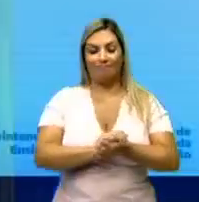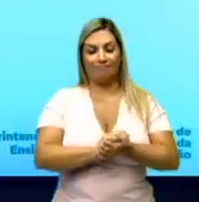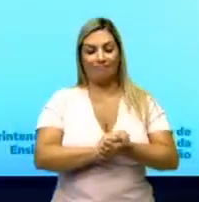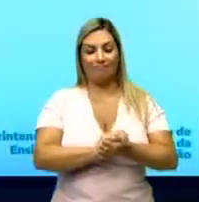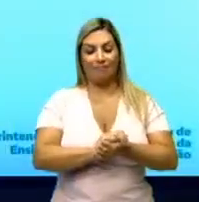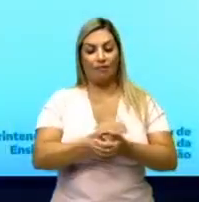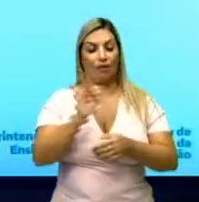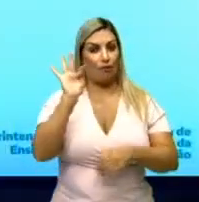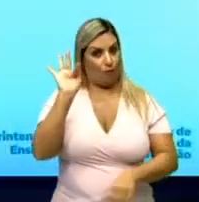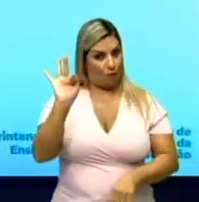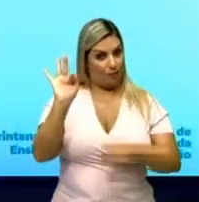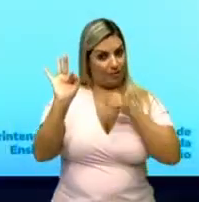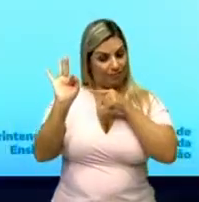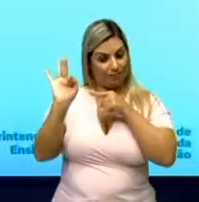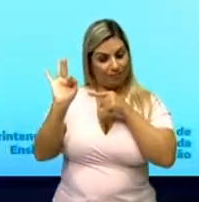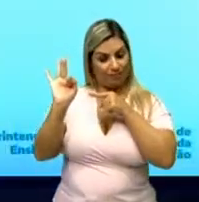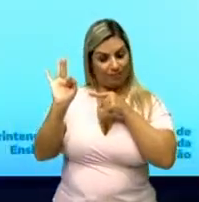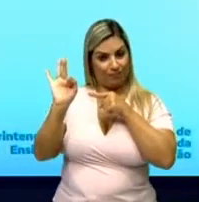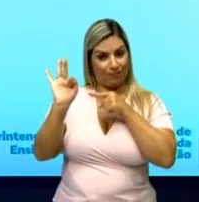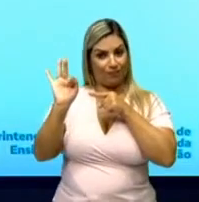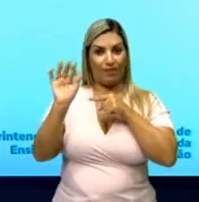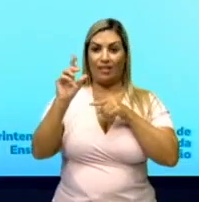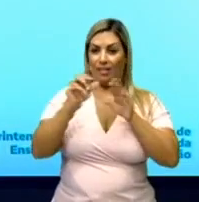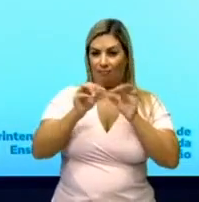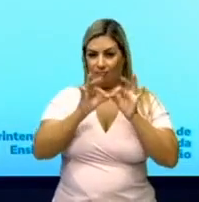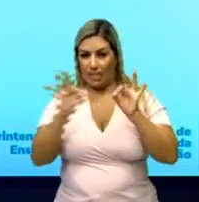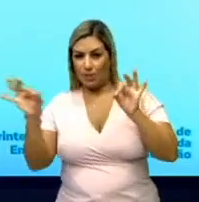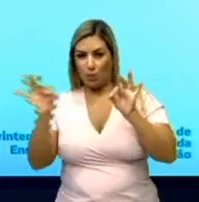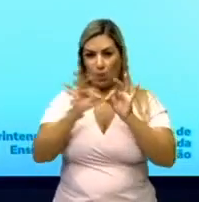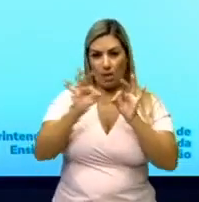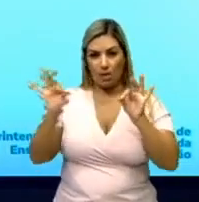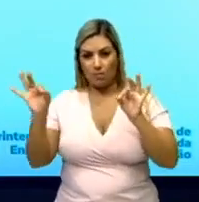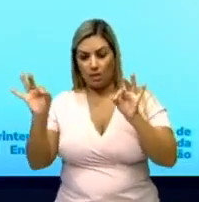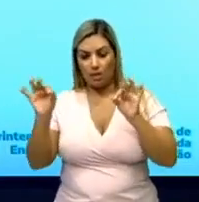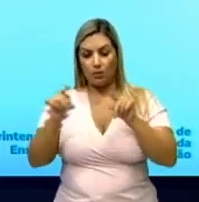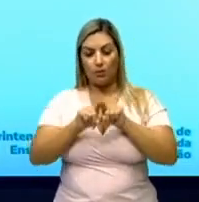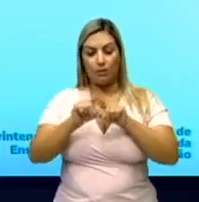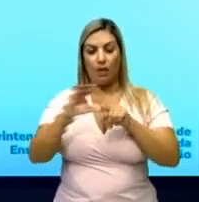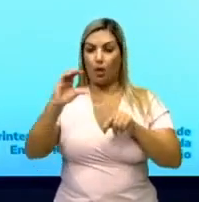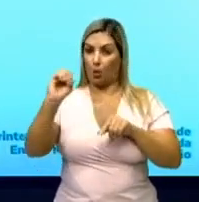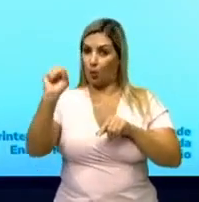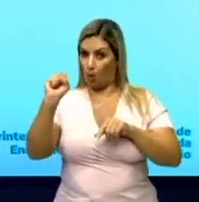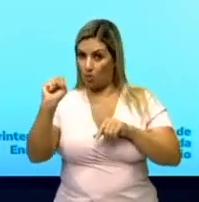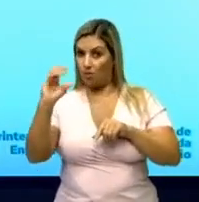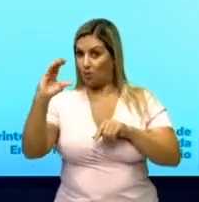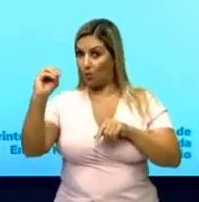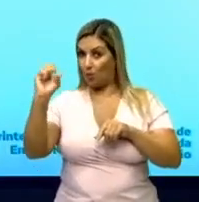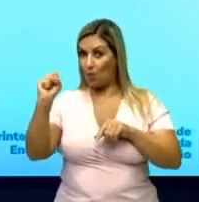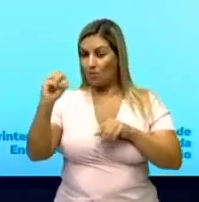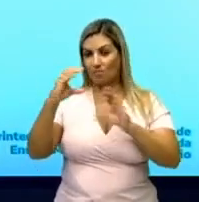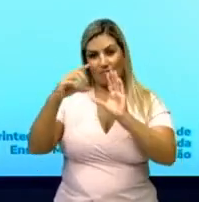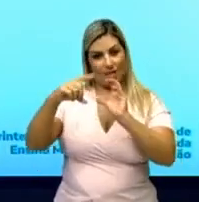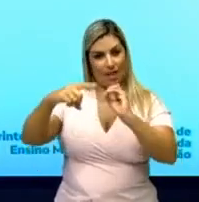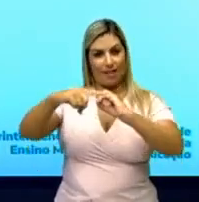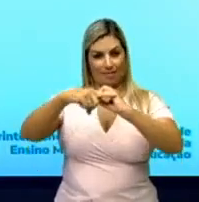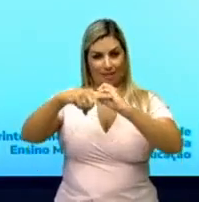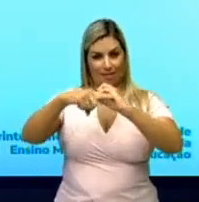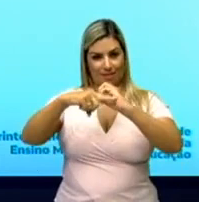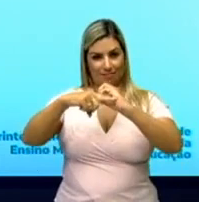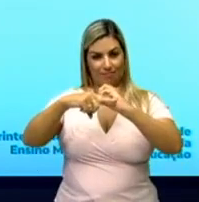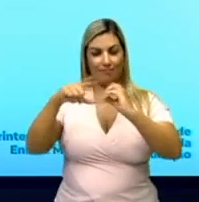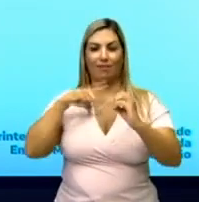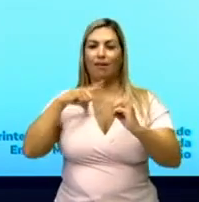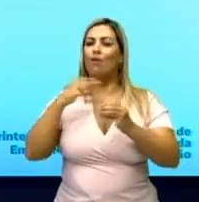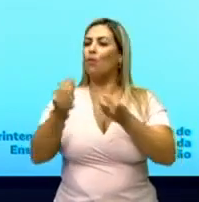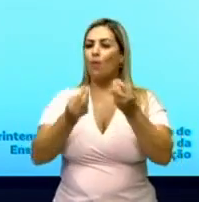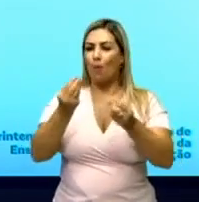tenho força, deslocamento e o cosseno entre esses ângulos. E esse cosseno aqui é